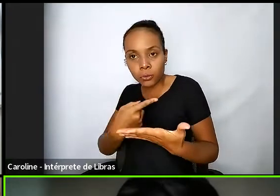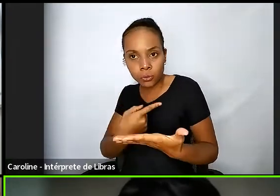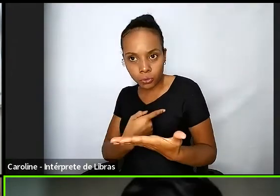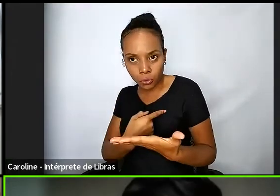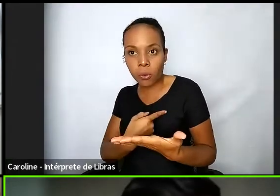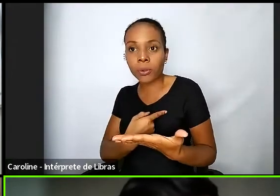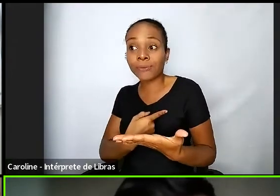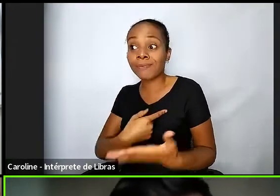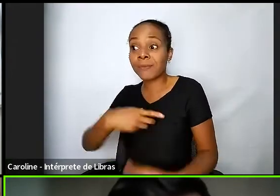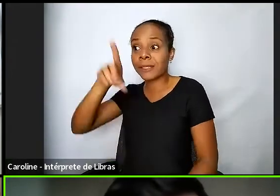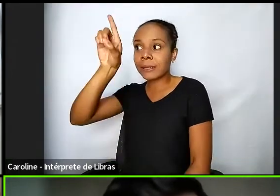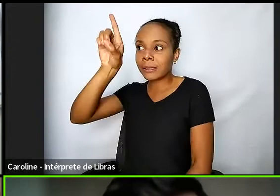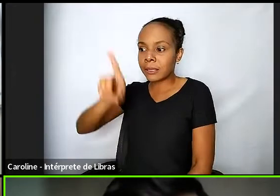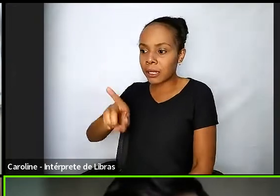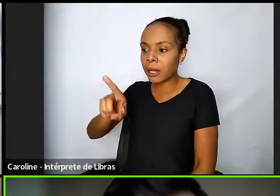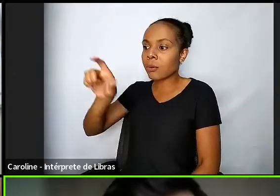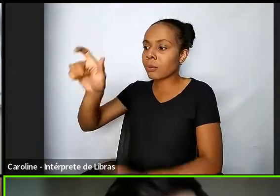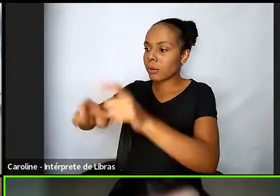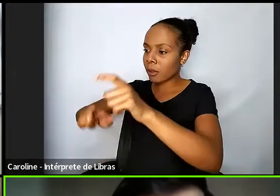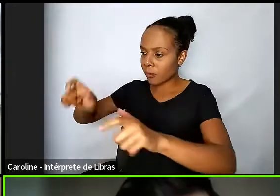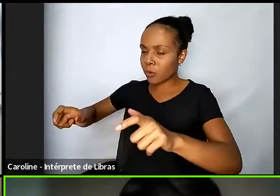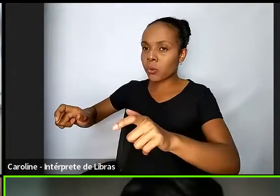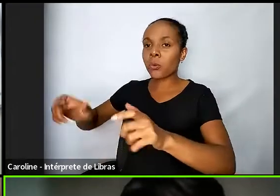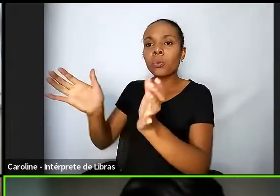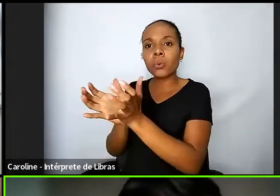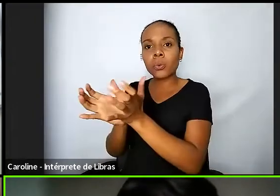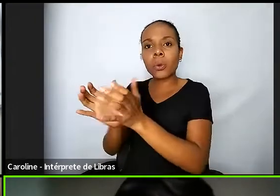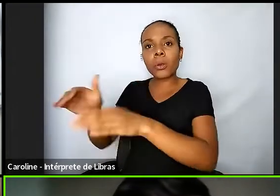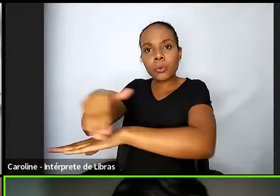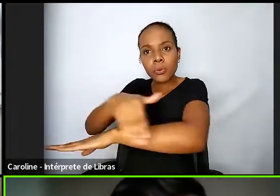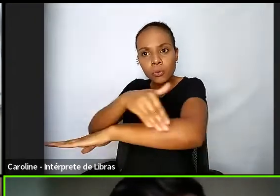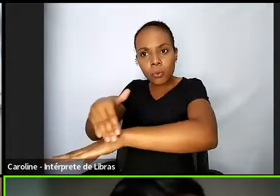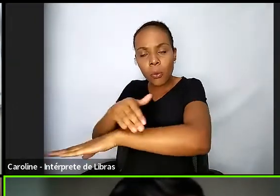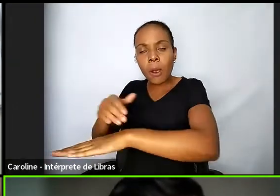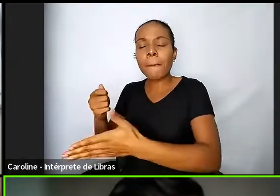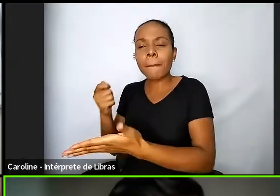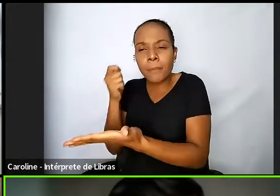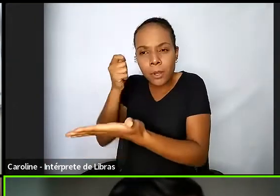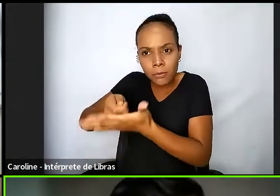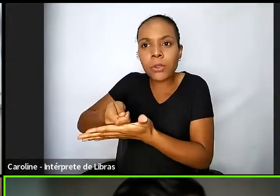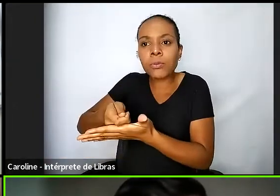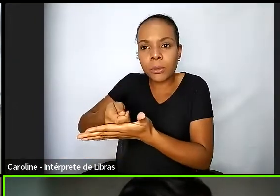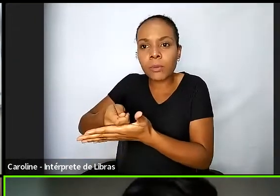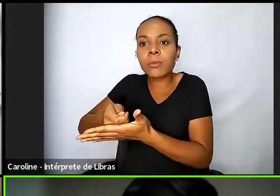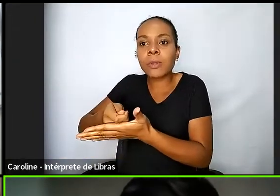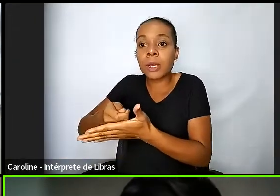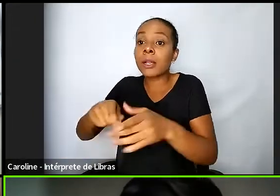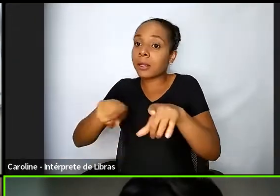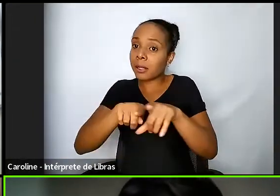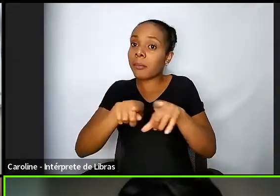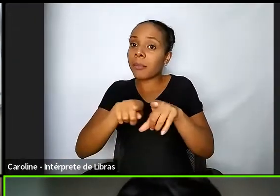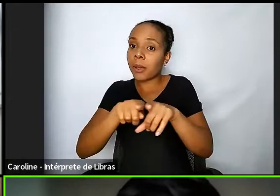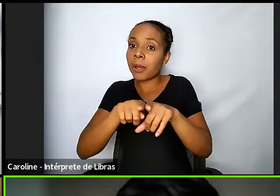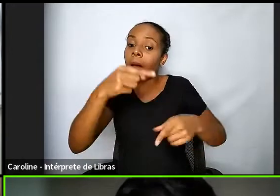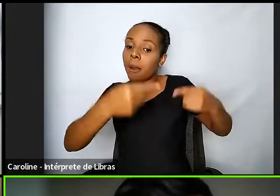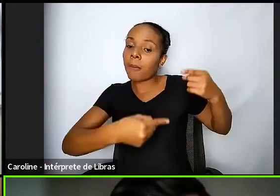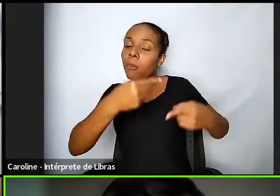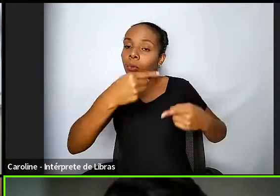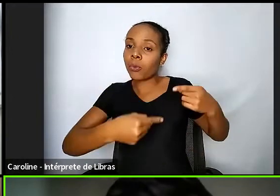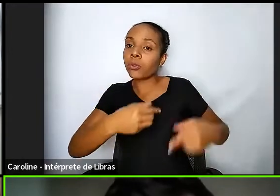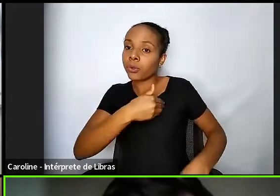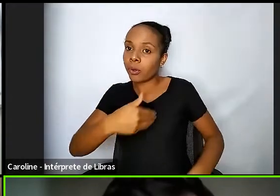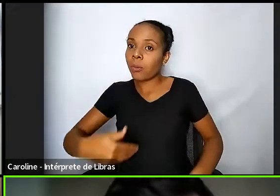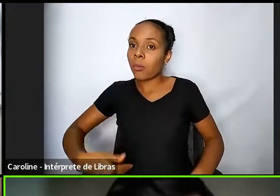direitos da população em situação de rua e considerando que as políticas públicas no nosso país elas são territorializadas